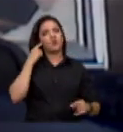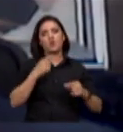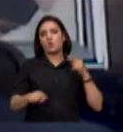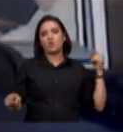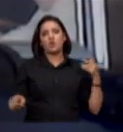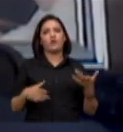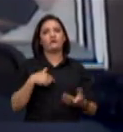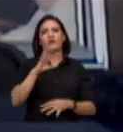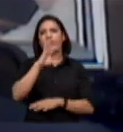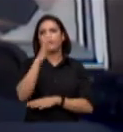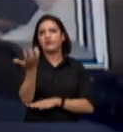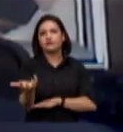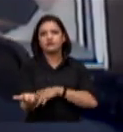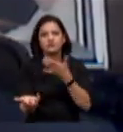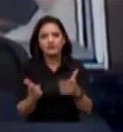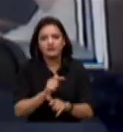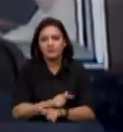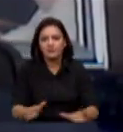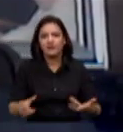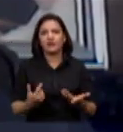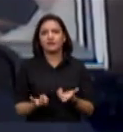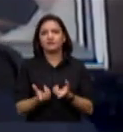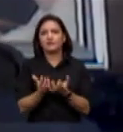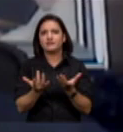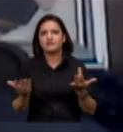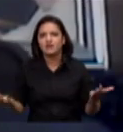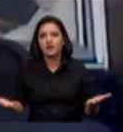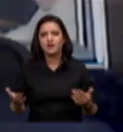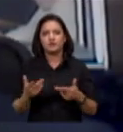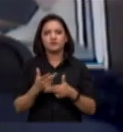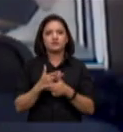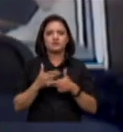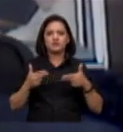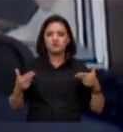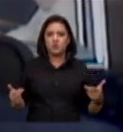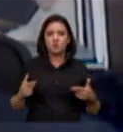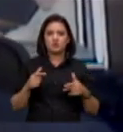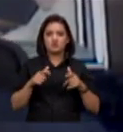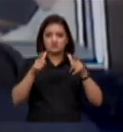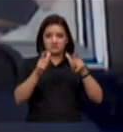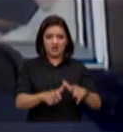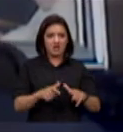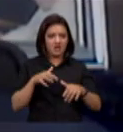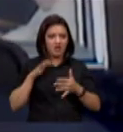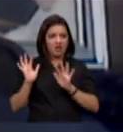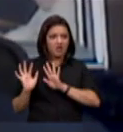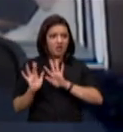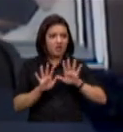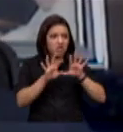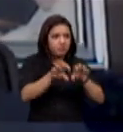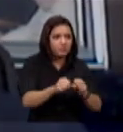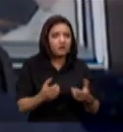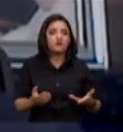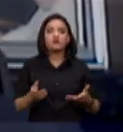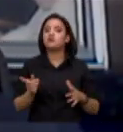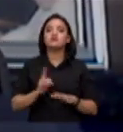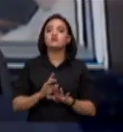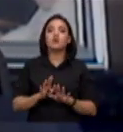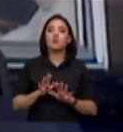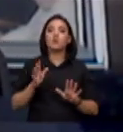desmatamento ilegal, seja ela incêndio criminoso, seja ela invasão de terras, seja ela grilagem de terras, seja ela